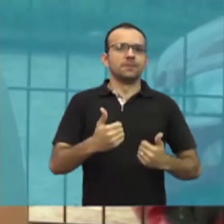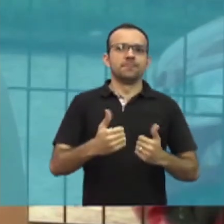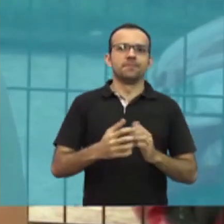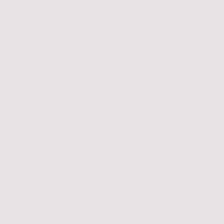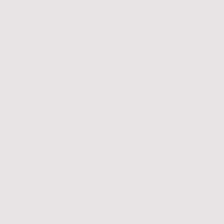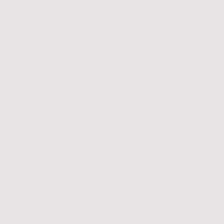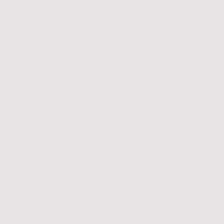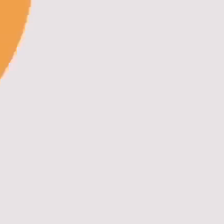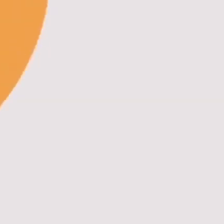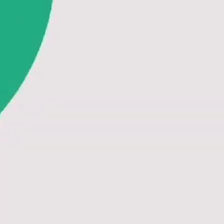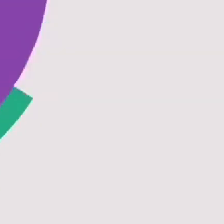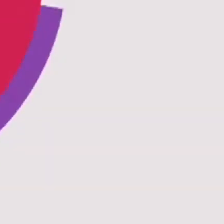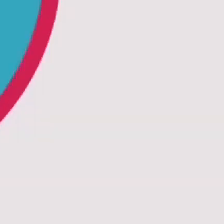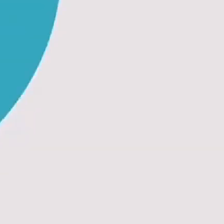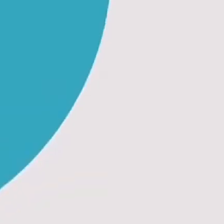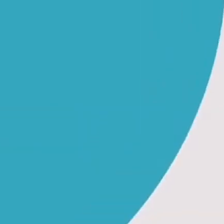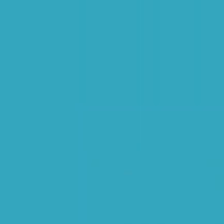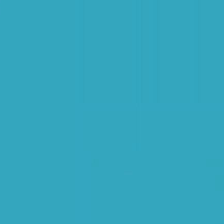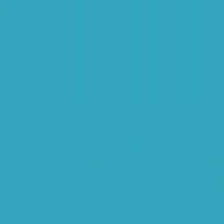possível.